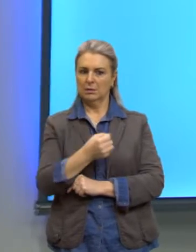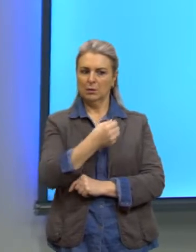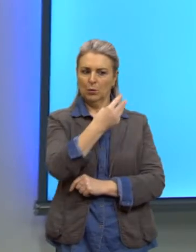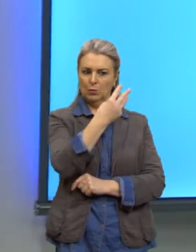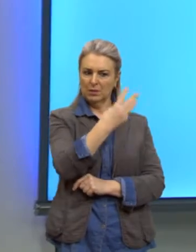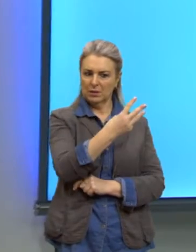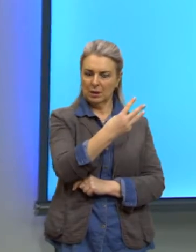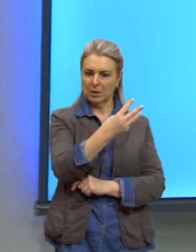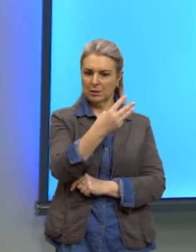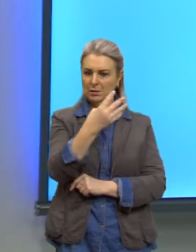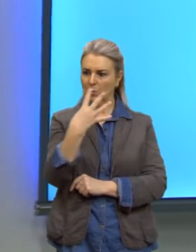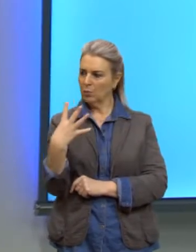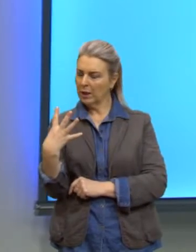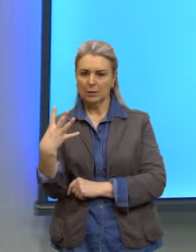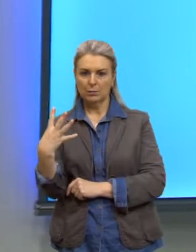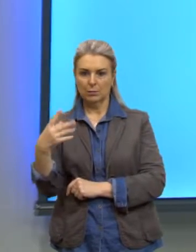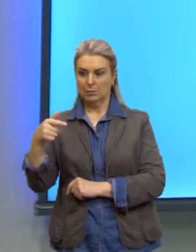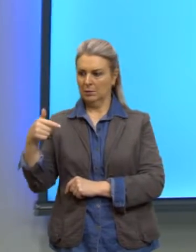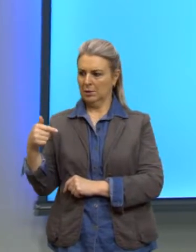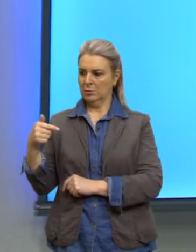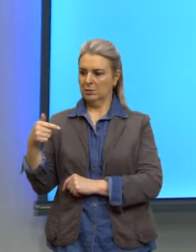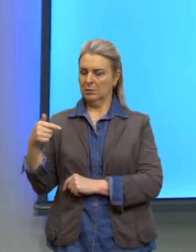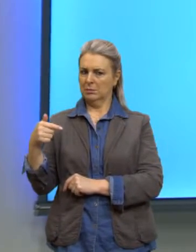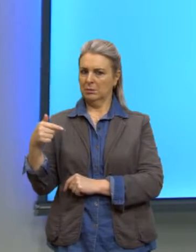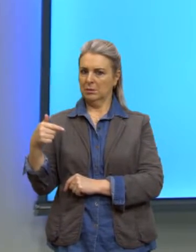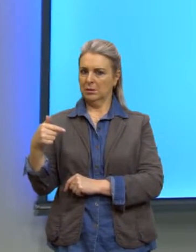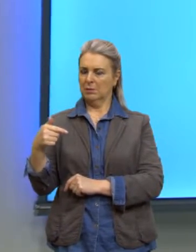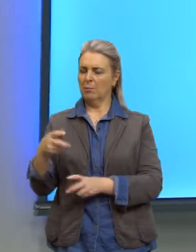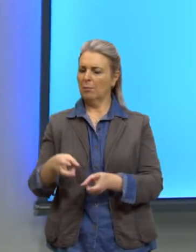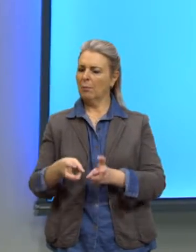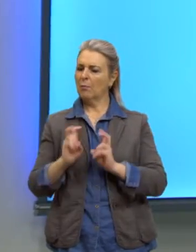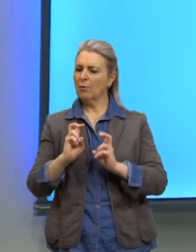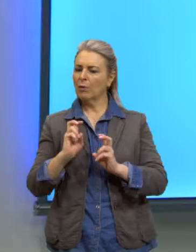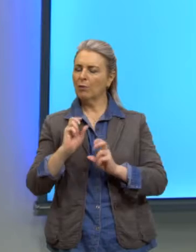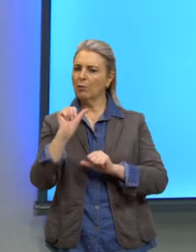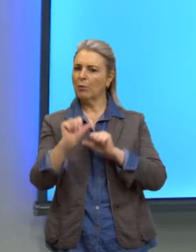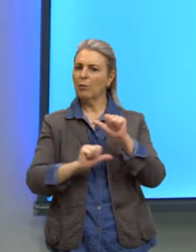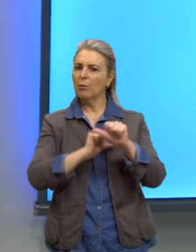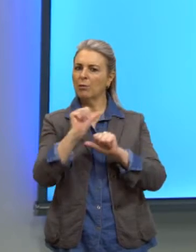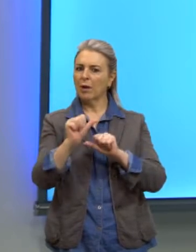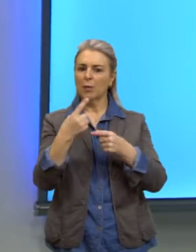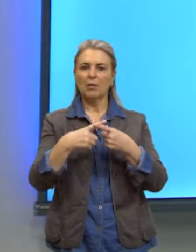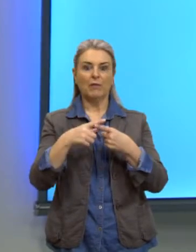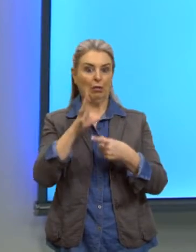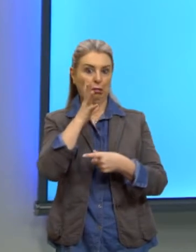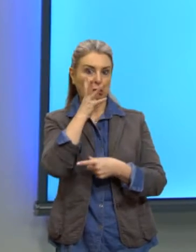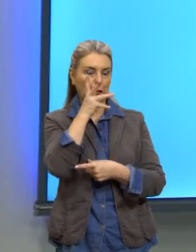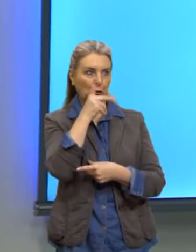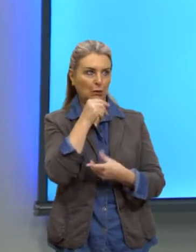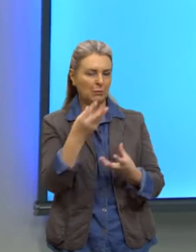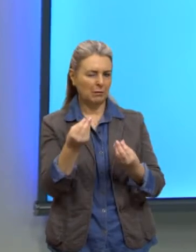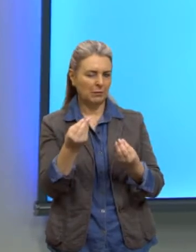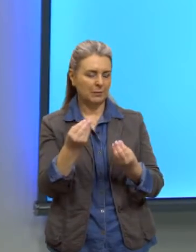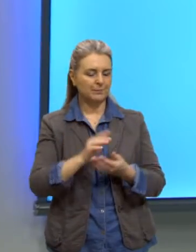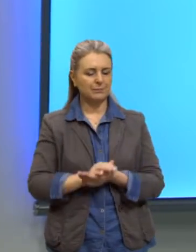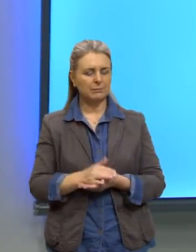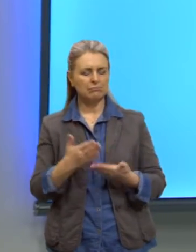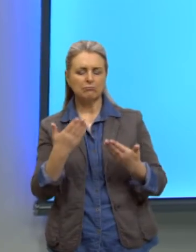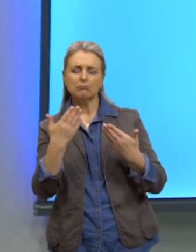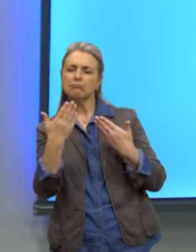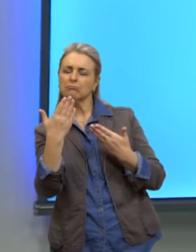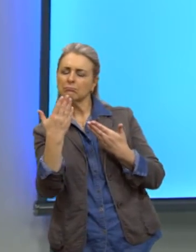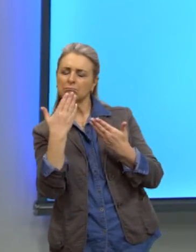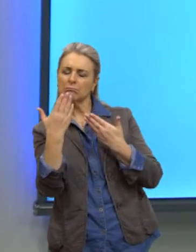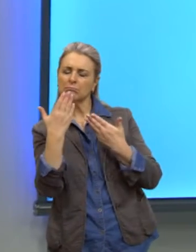Aí ele disse, não, mas só um pouquinho, vou mudar a estratégia. Porque assim eu vou ir muito longe mesmo, né? E ele começou a analisar